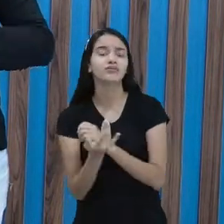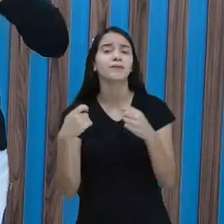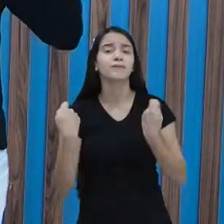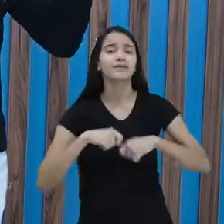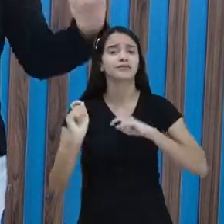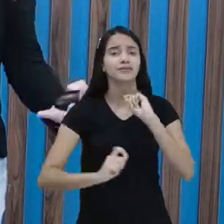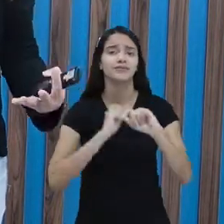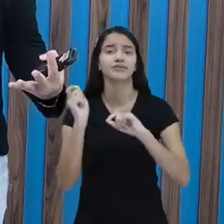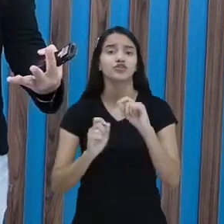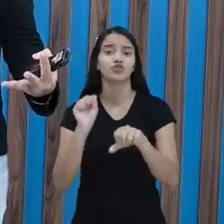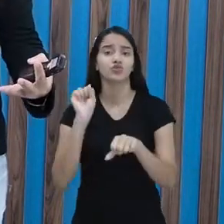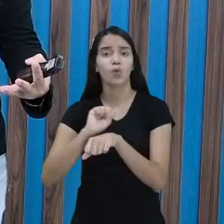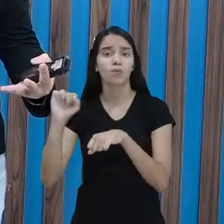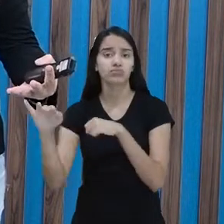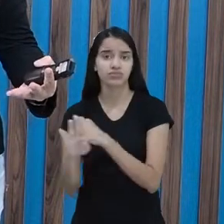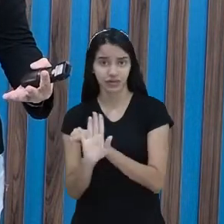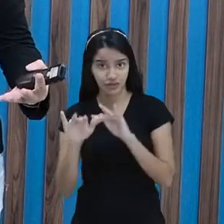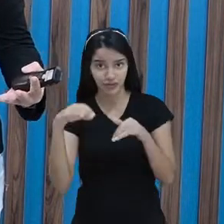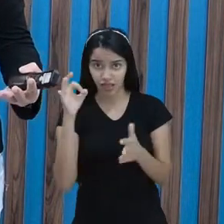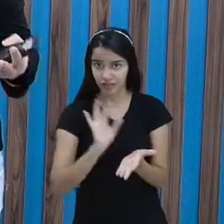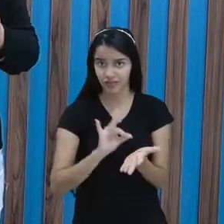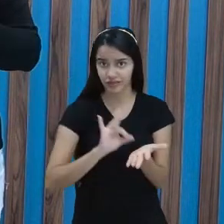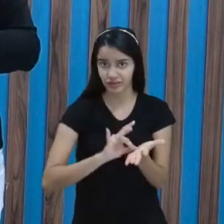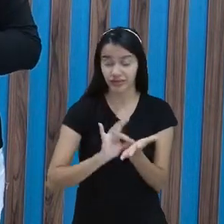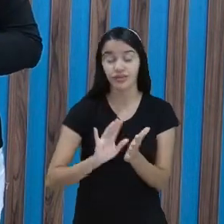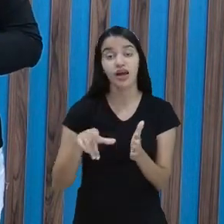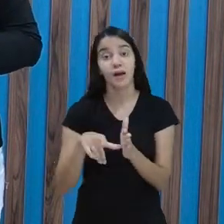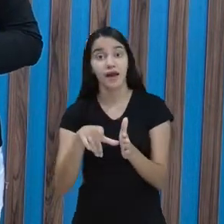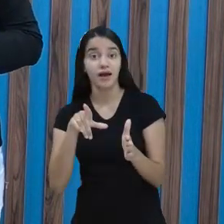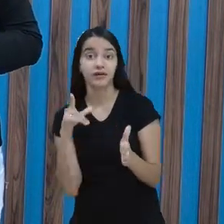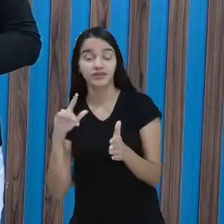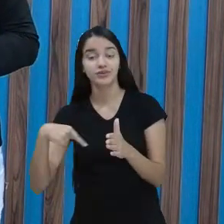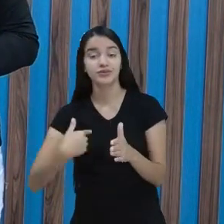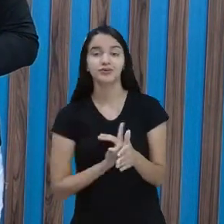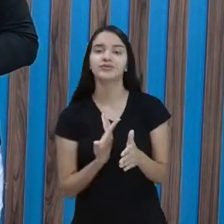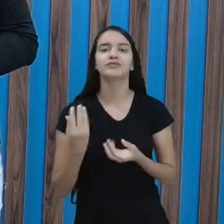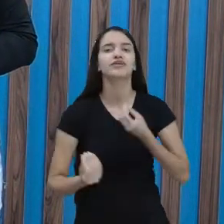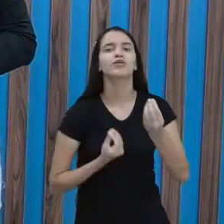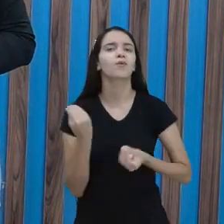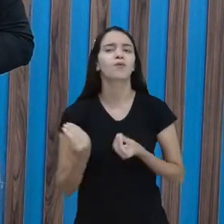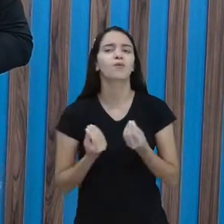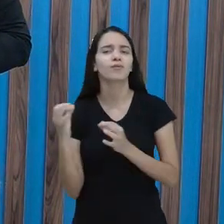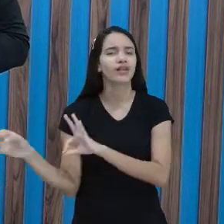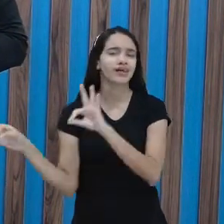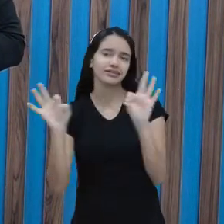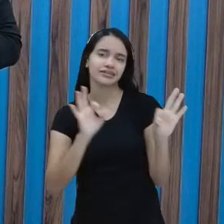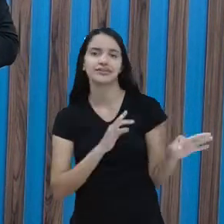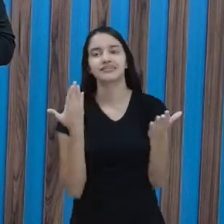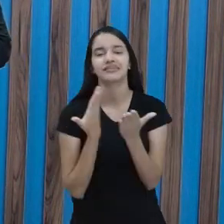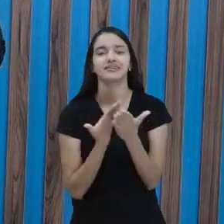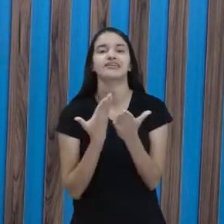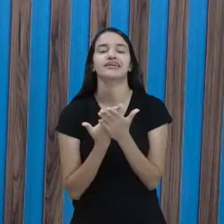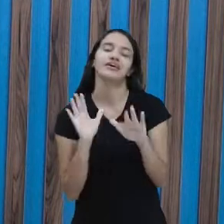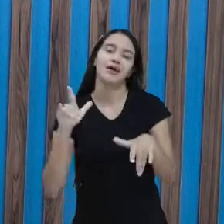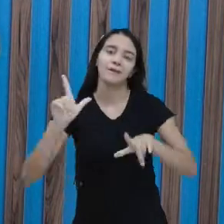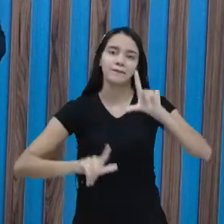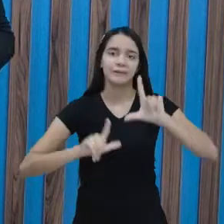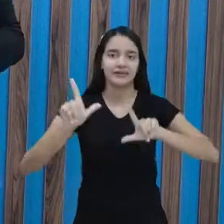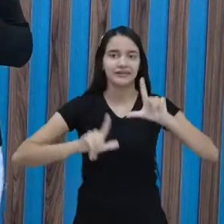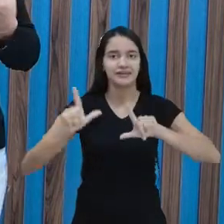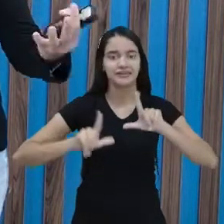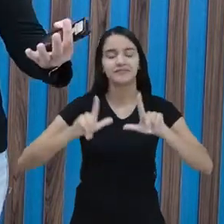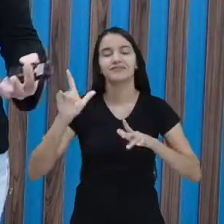saber substantivo, não é verdade? Antes, vamos ver de que forma podemos assistir a essa aula pela TV,